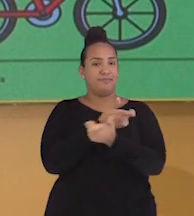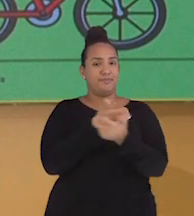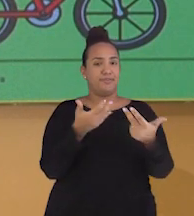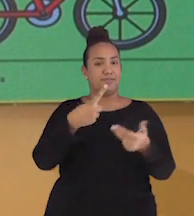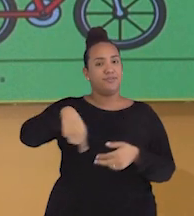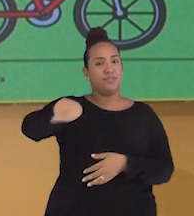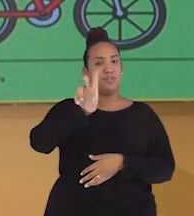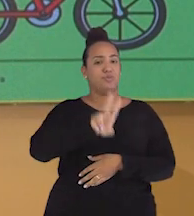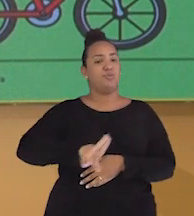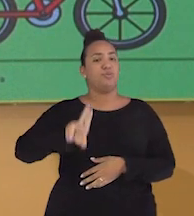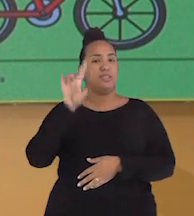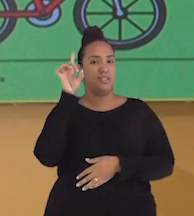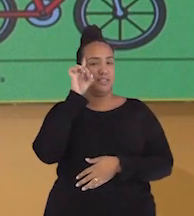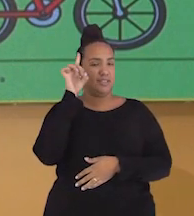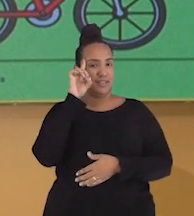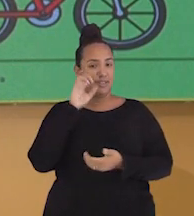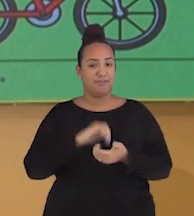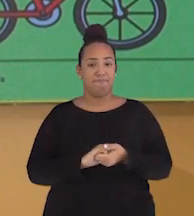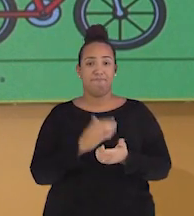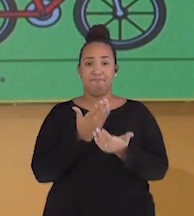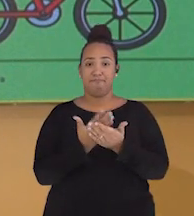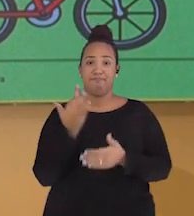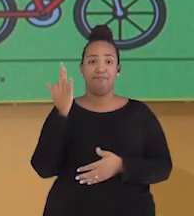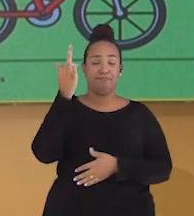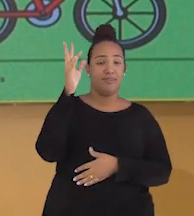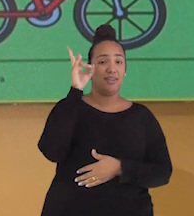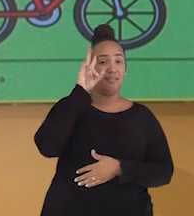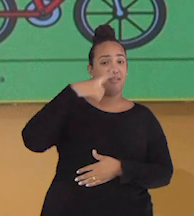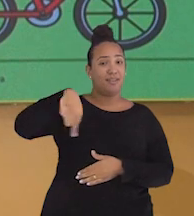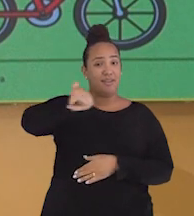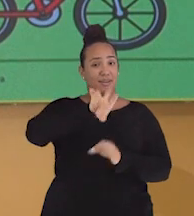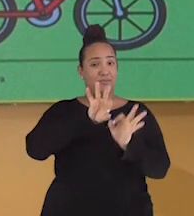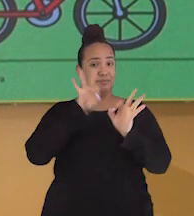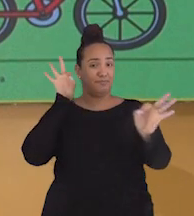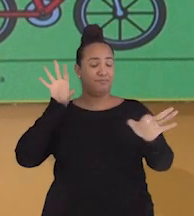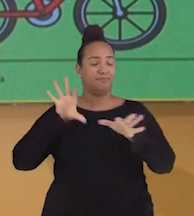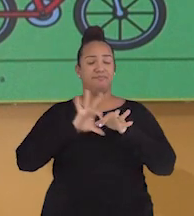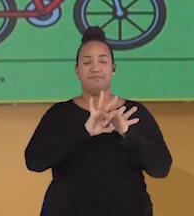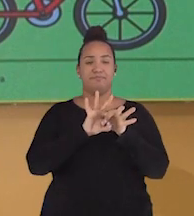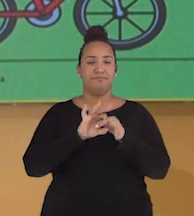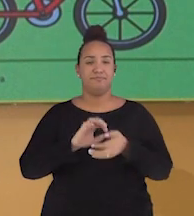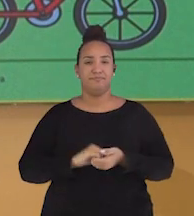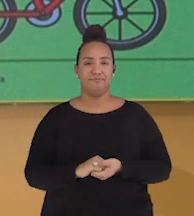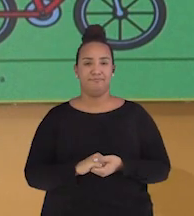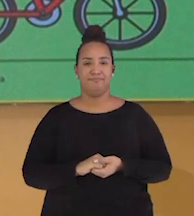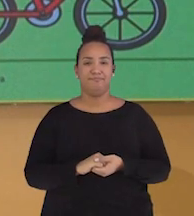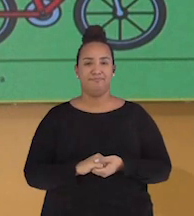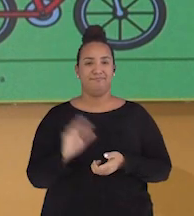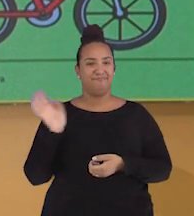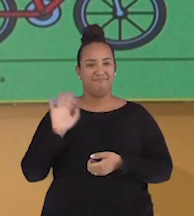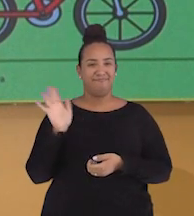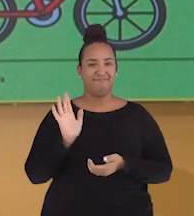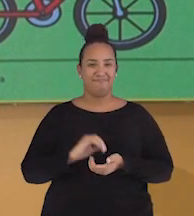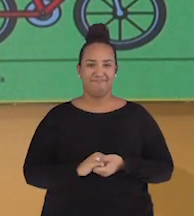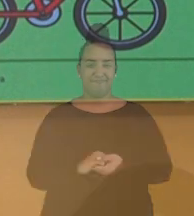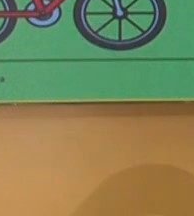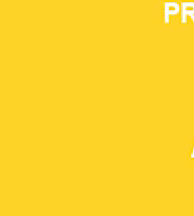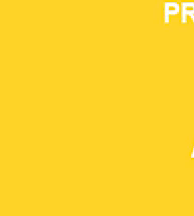no dia a dia Até a próxima aula E não se esqueçam Mesmo distantes Estamos juntos Tchau